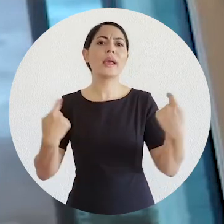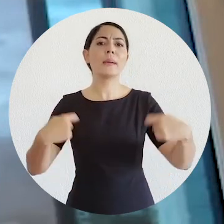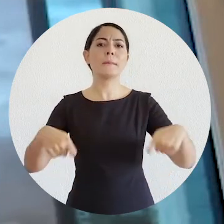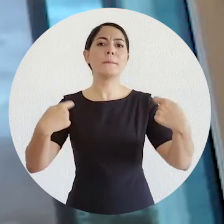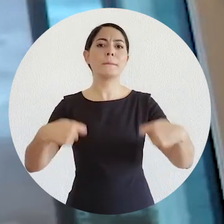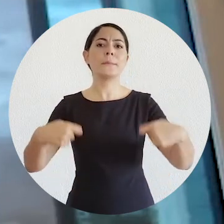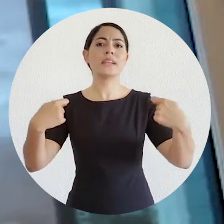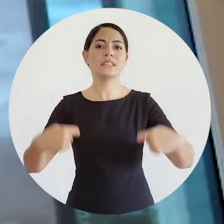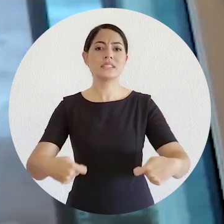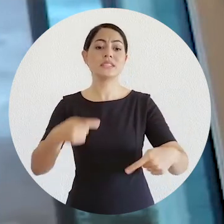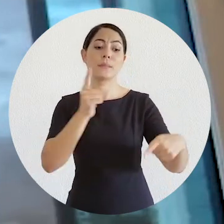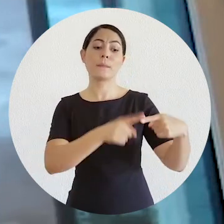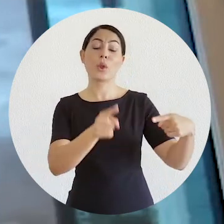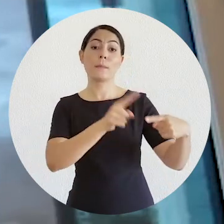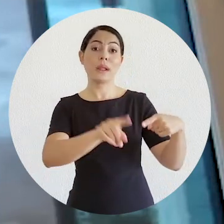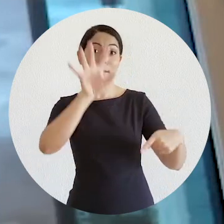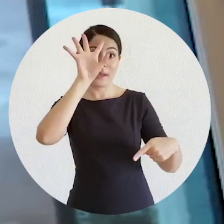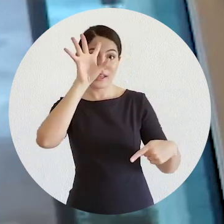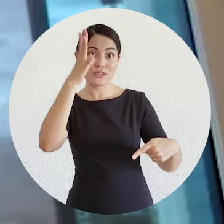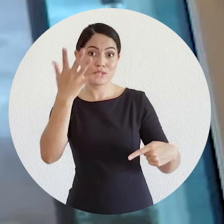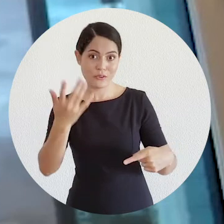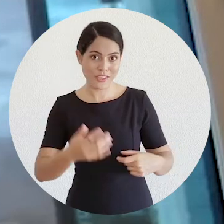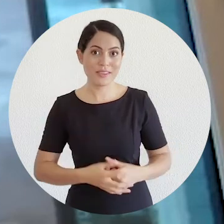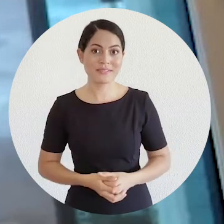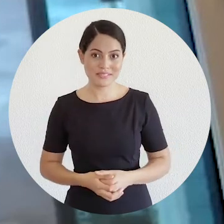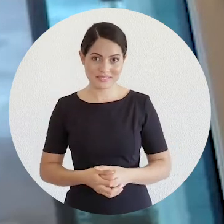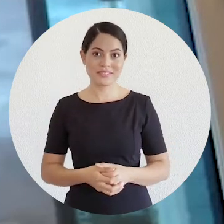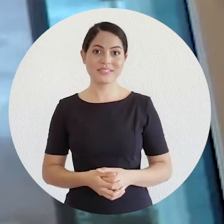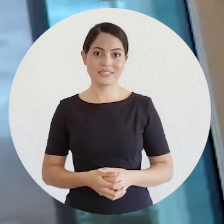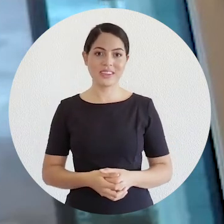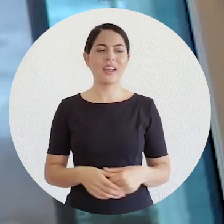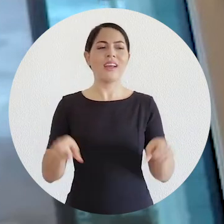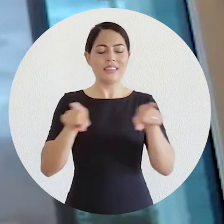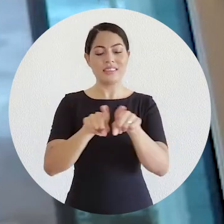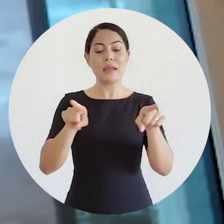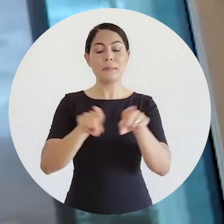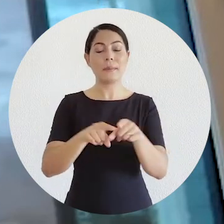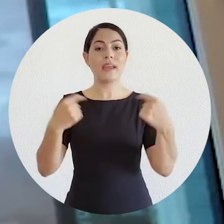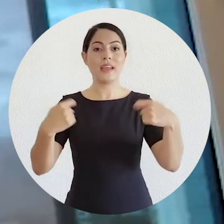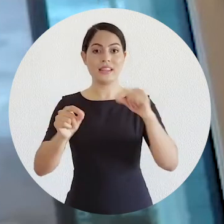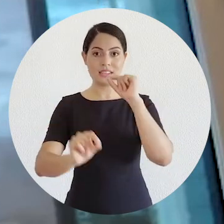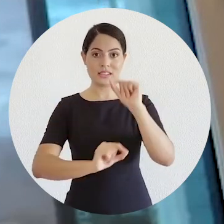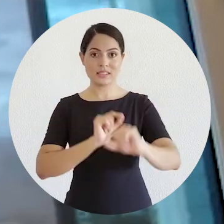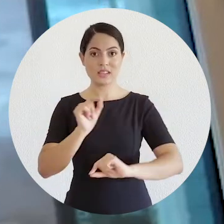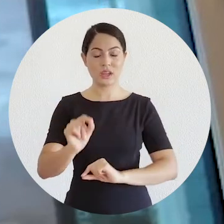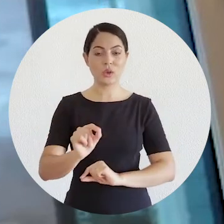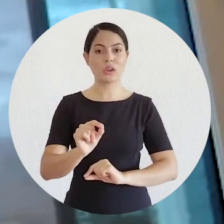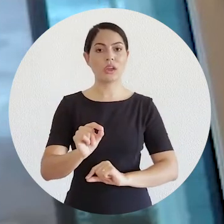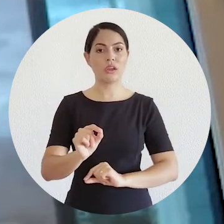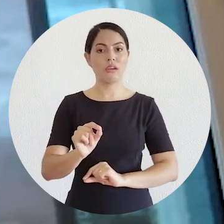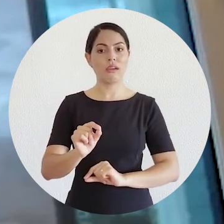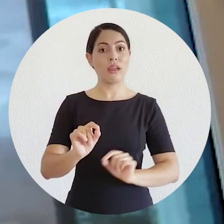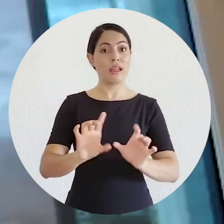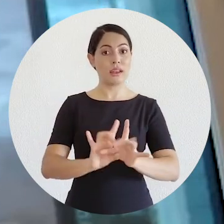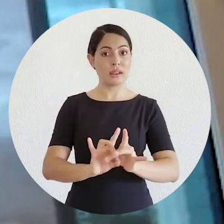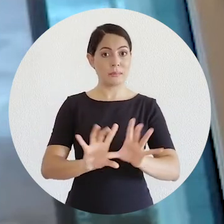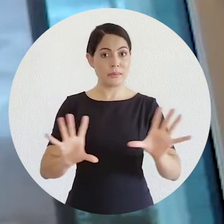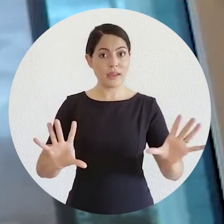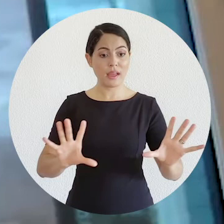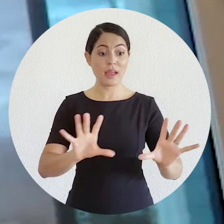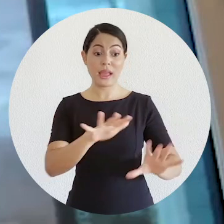querem ver a solução do conflito. E entendo também que deveria ser